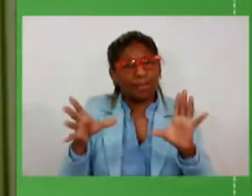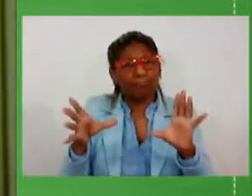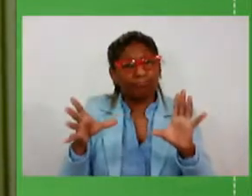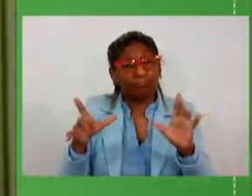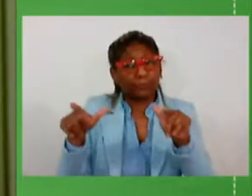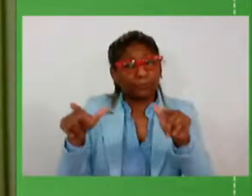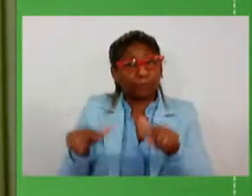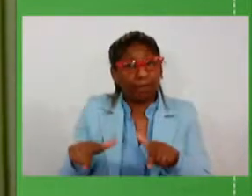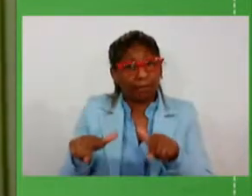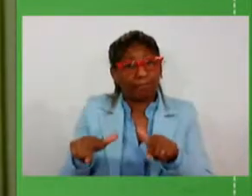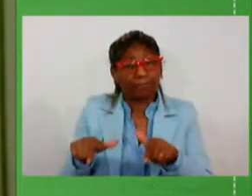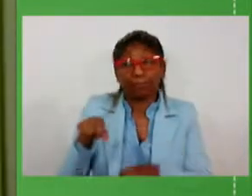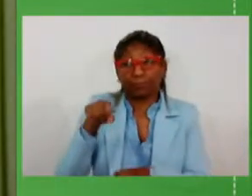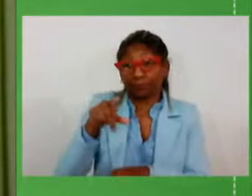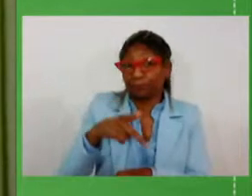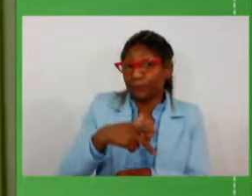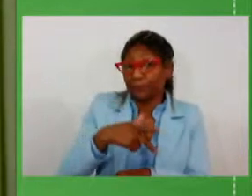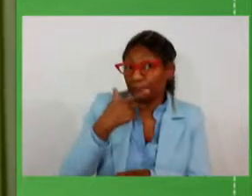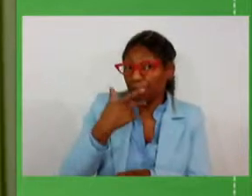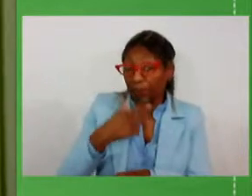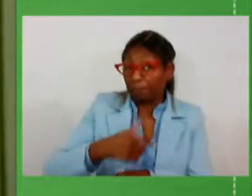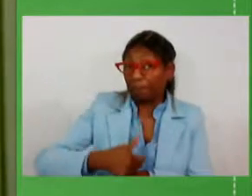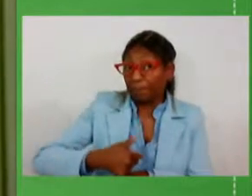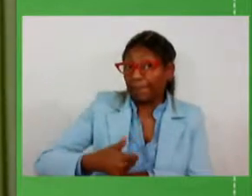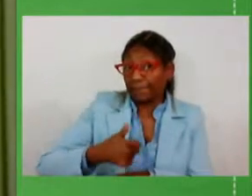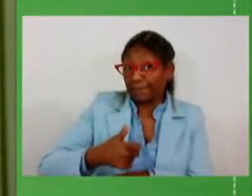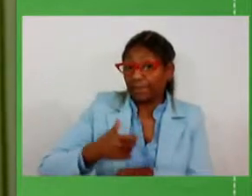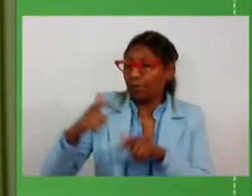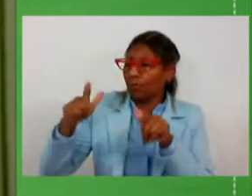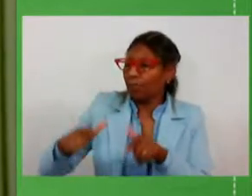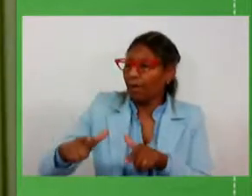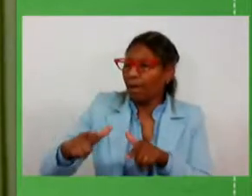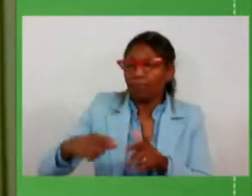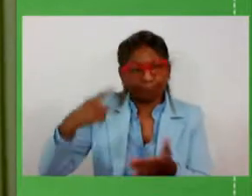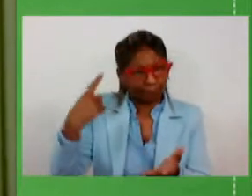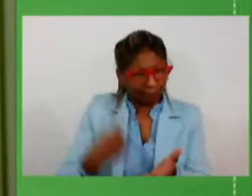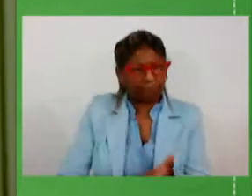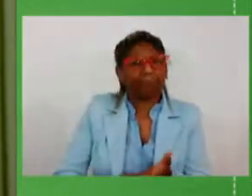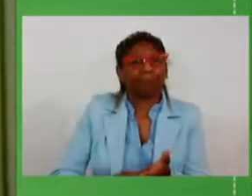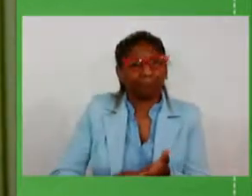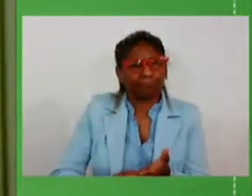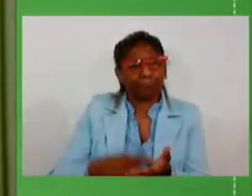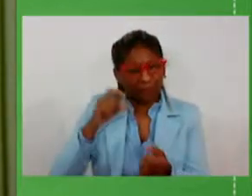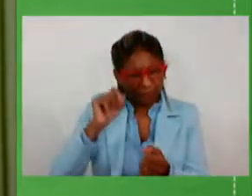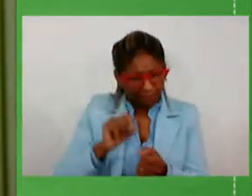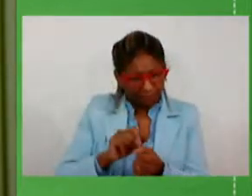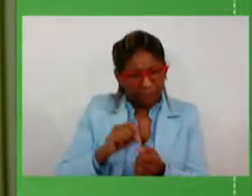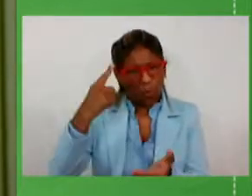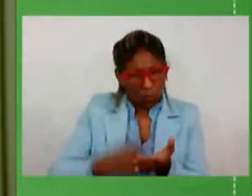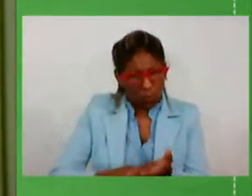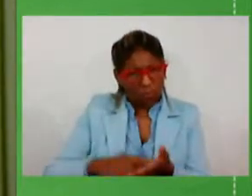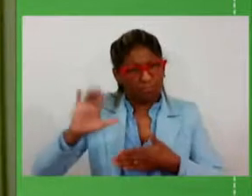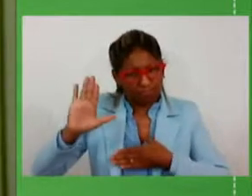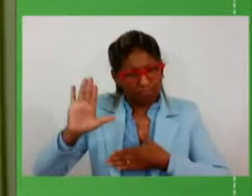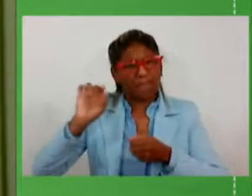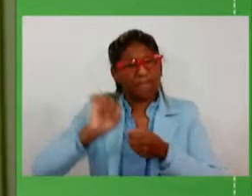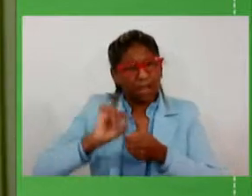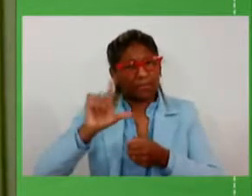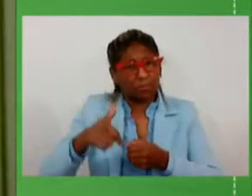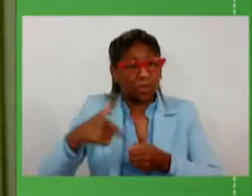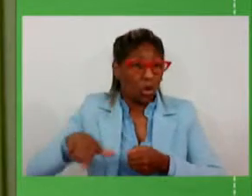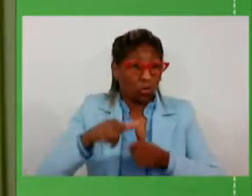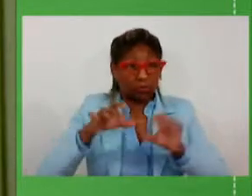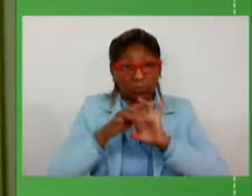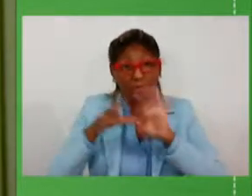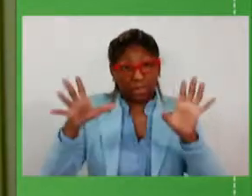que o senhor se referiu muito bem um ambiente que cumpre aquilo que a condição diz sempre digo isso na verdade nós somos independentes poder